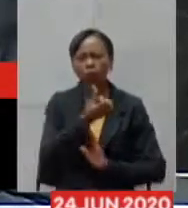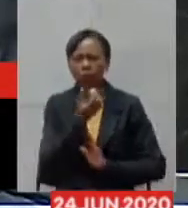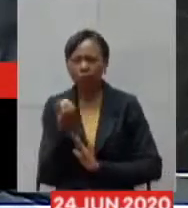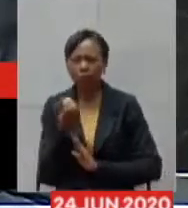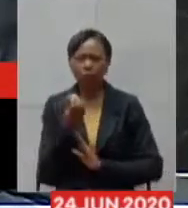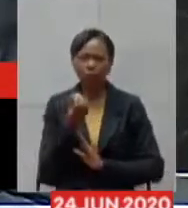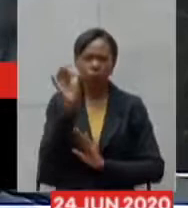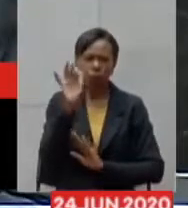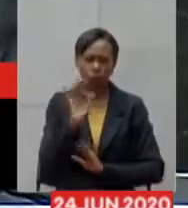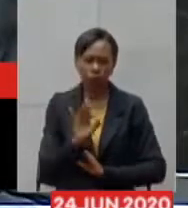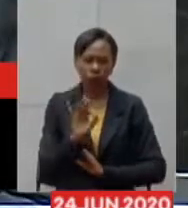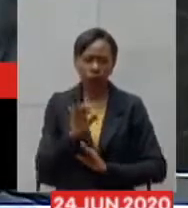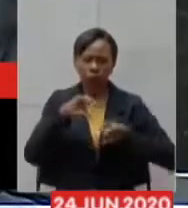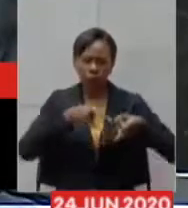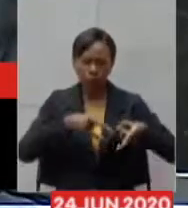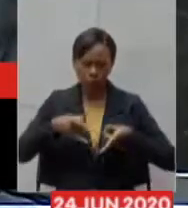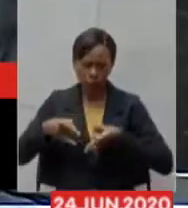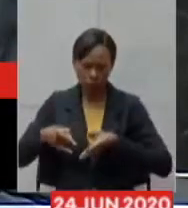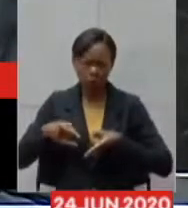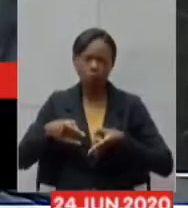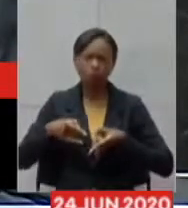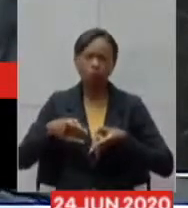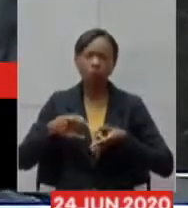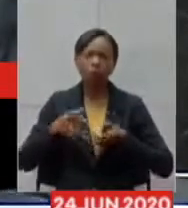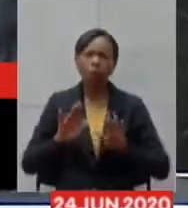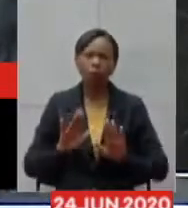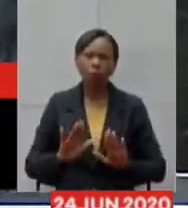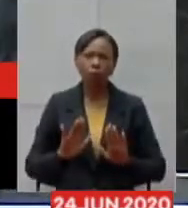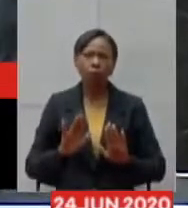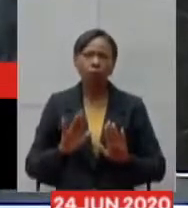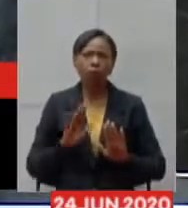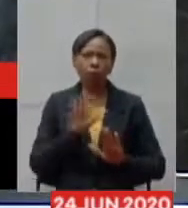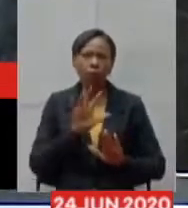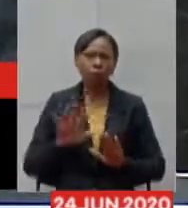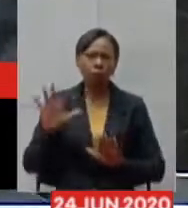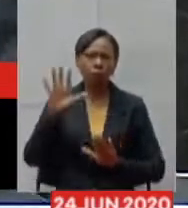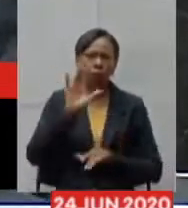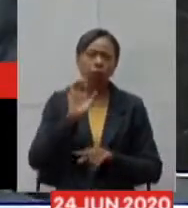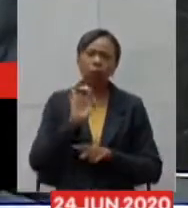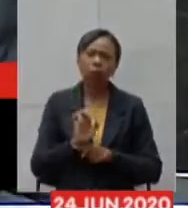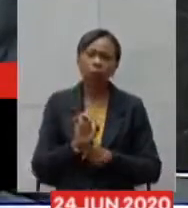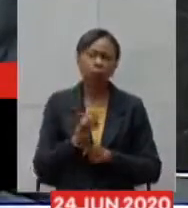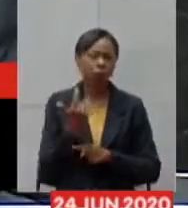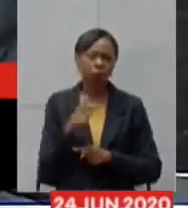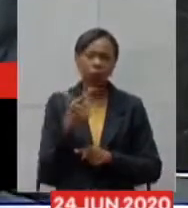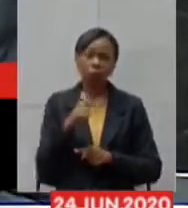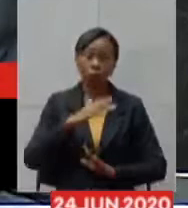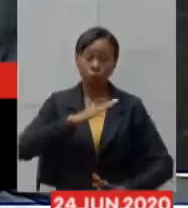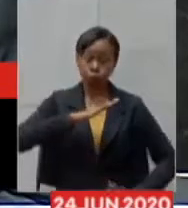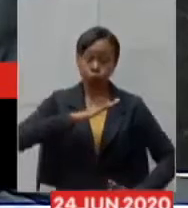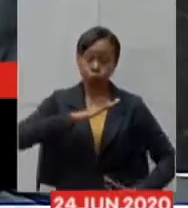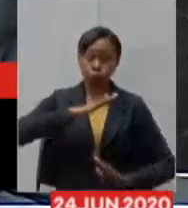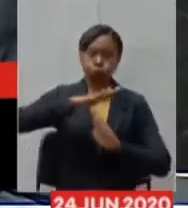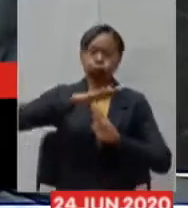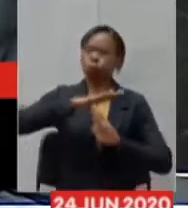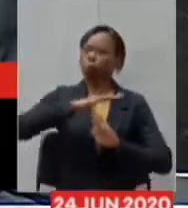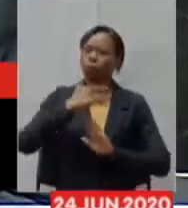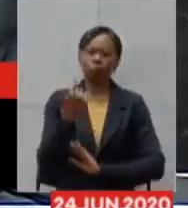a região do estado está próximo disso ou seja nós não temos uma sobrecarga tão grande para